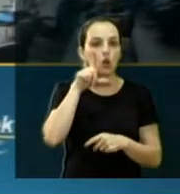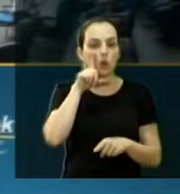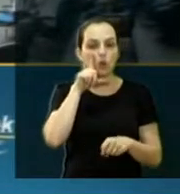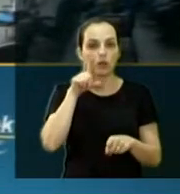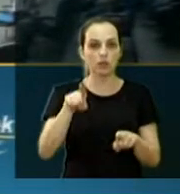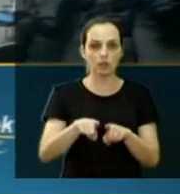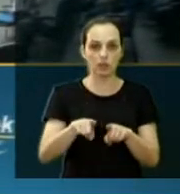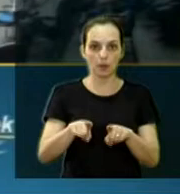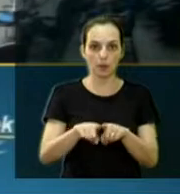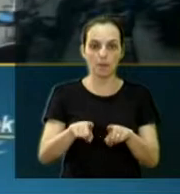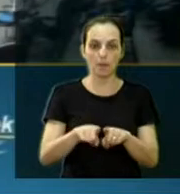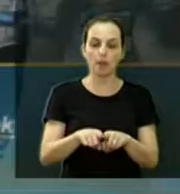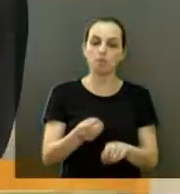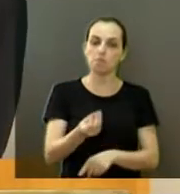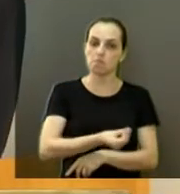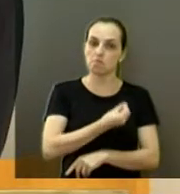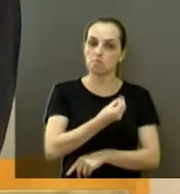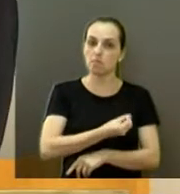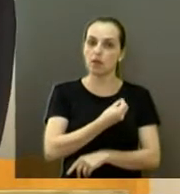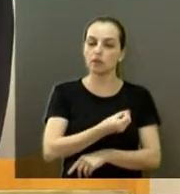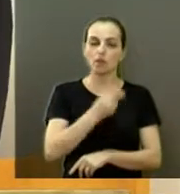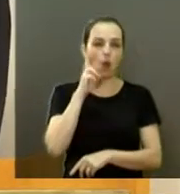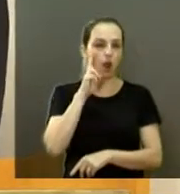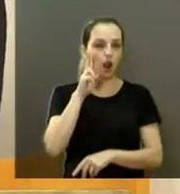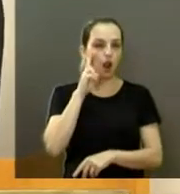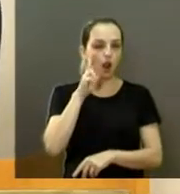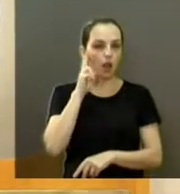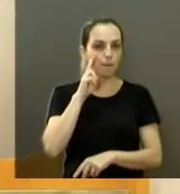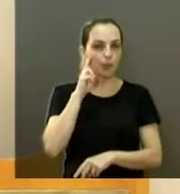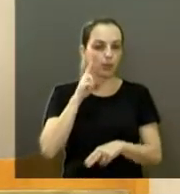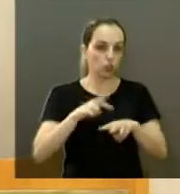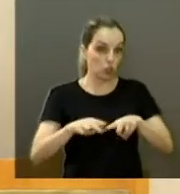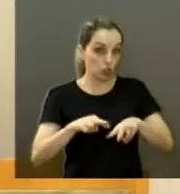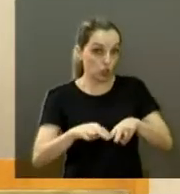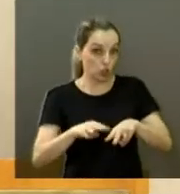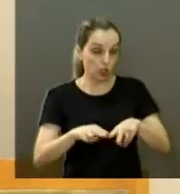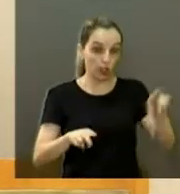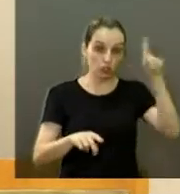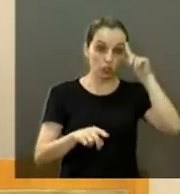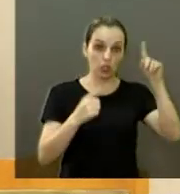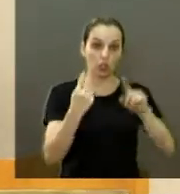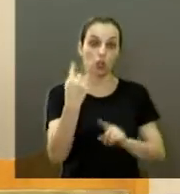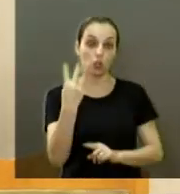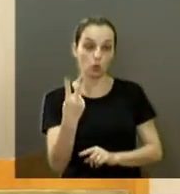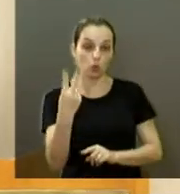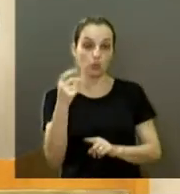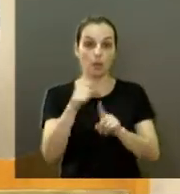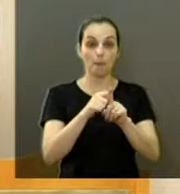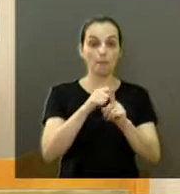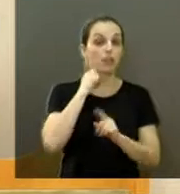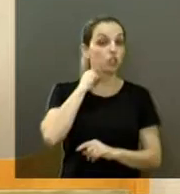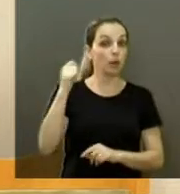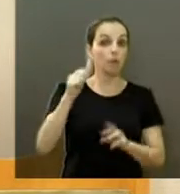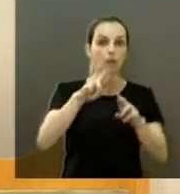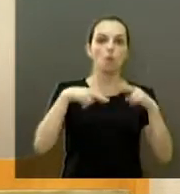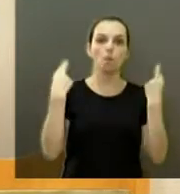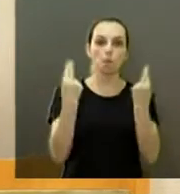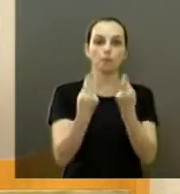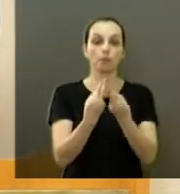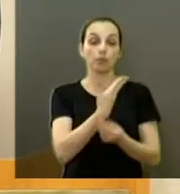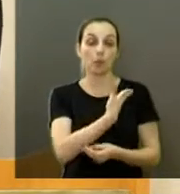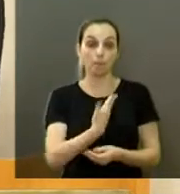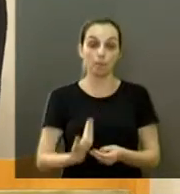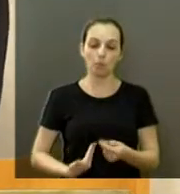lembrando aí da ideologia de gênero, que dia 12, como o doutor Elton lembrou, então tem a audiência pública aqui